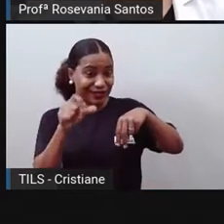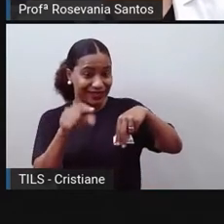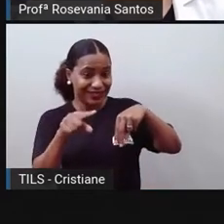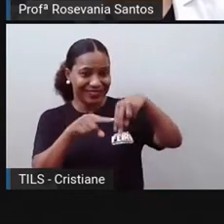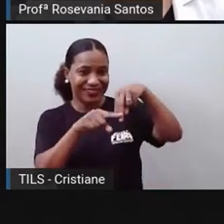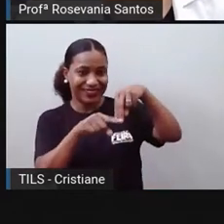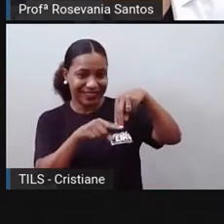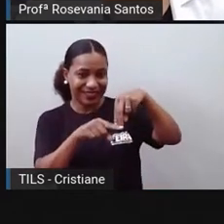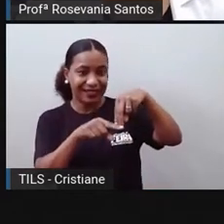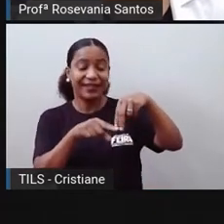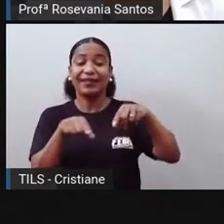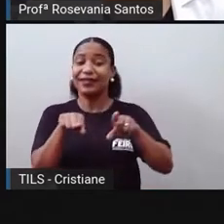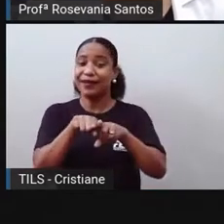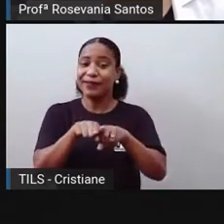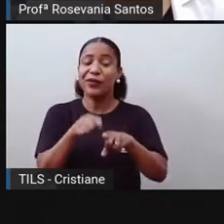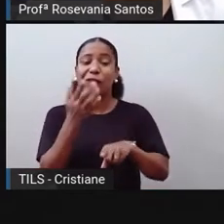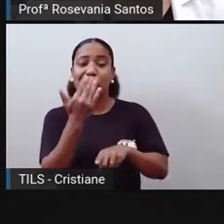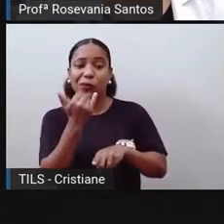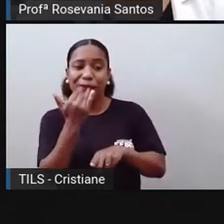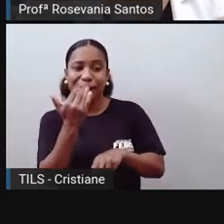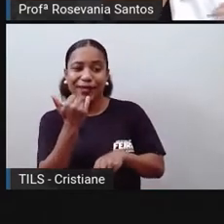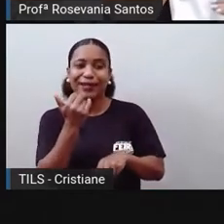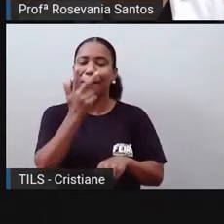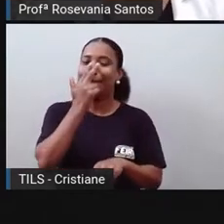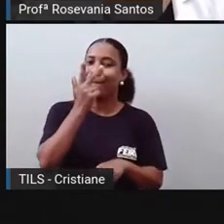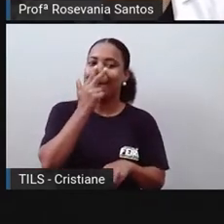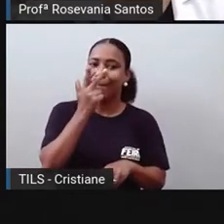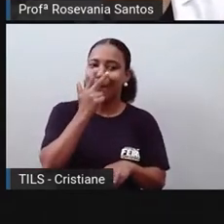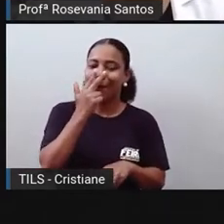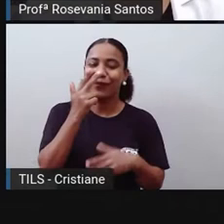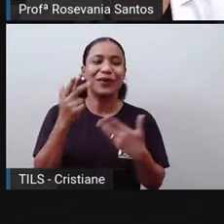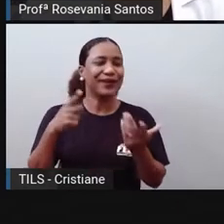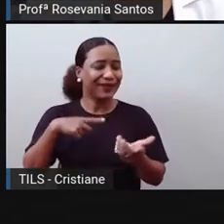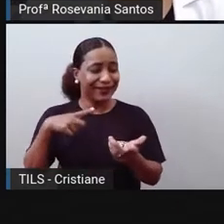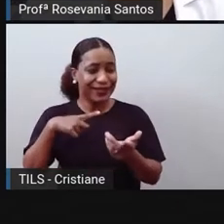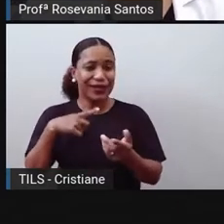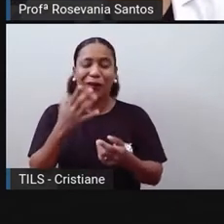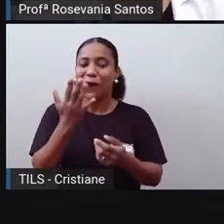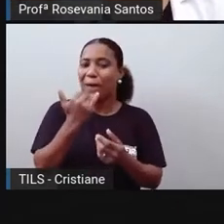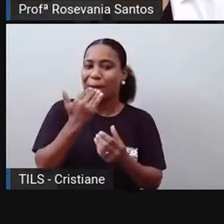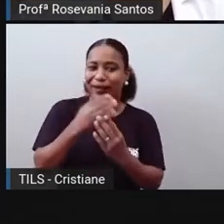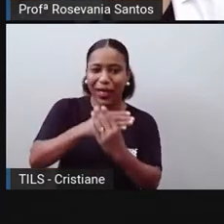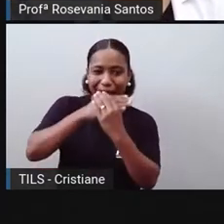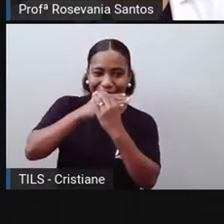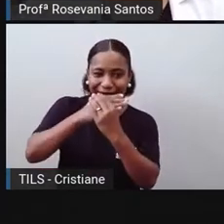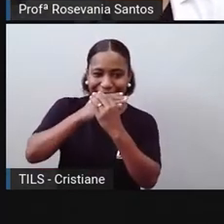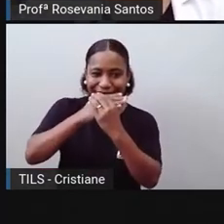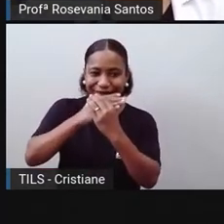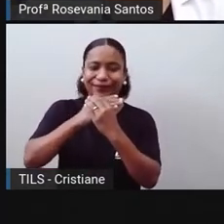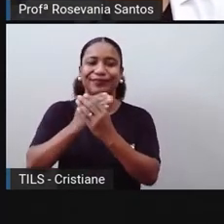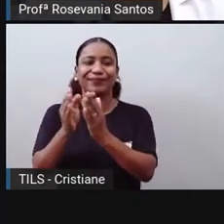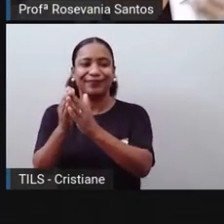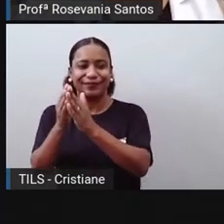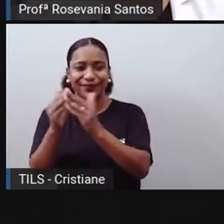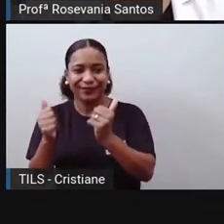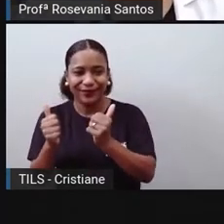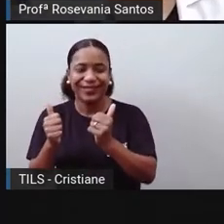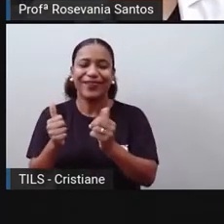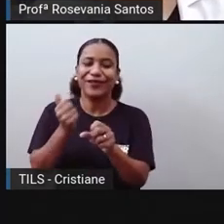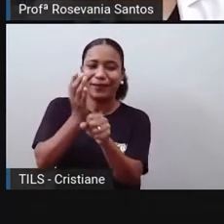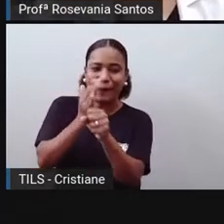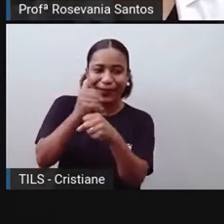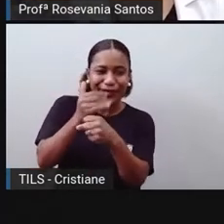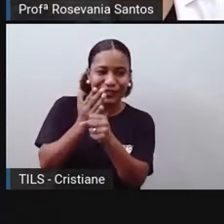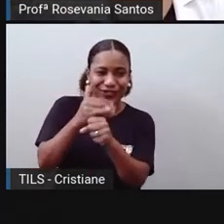gente, né, consome alimentos, né, semelhantes como esses fast foods, por exemplo, né, muita gente é chegadinha a batatinha